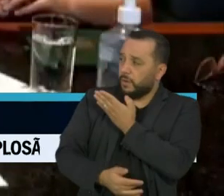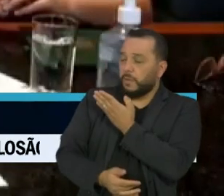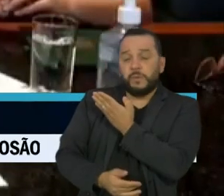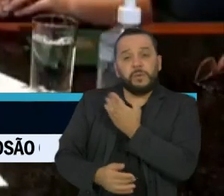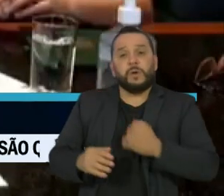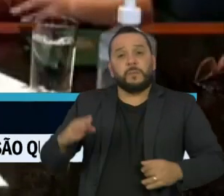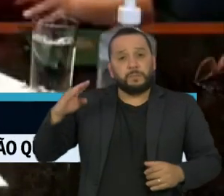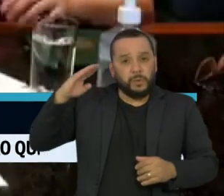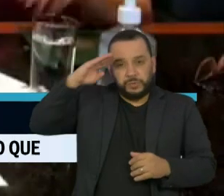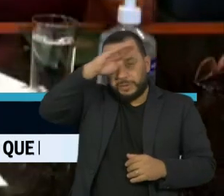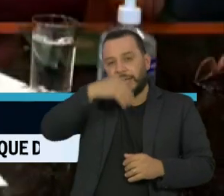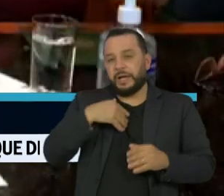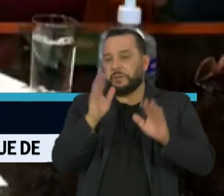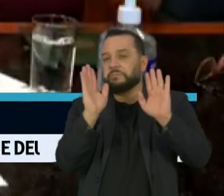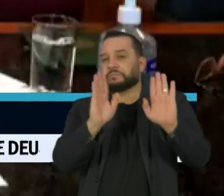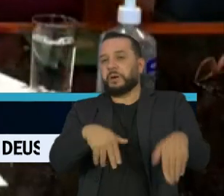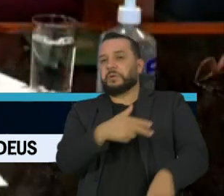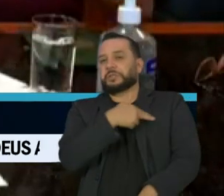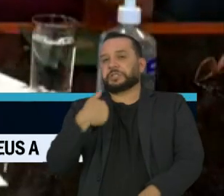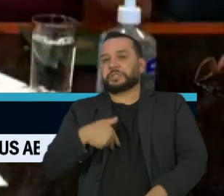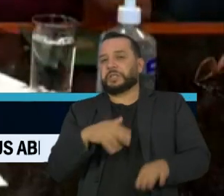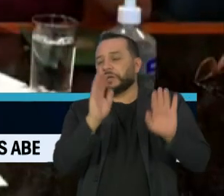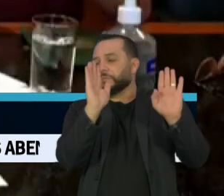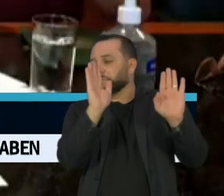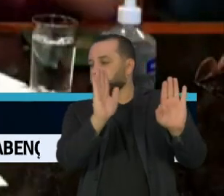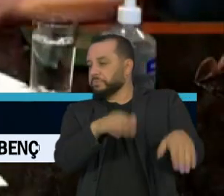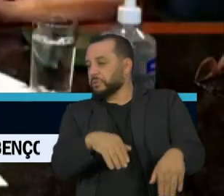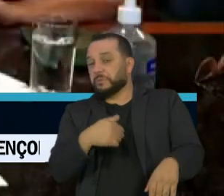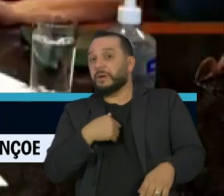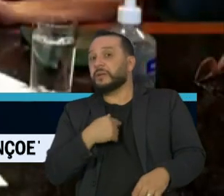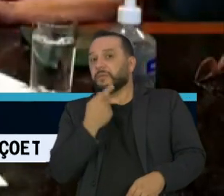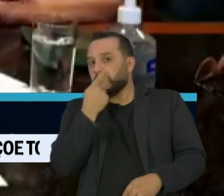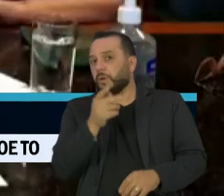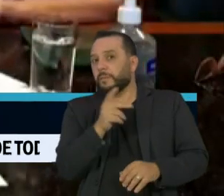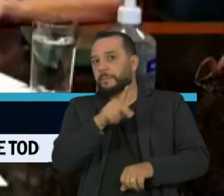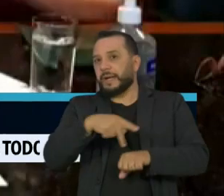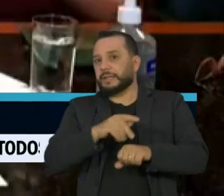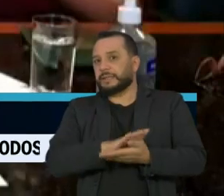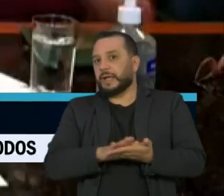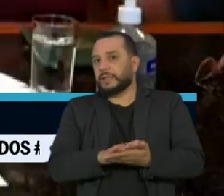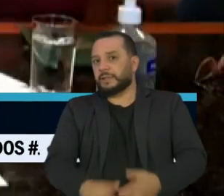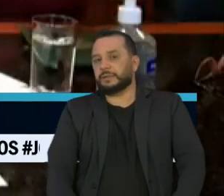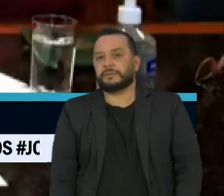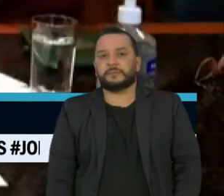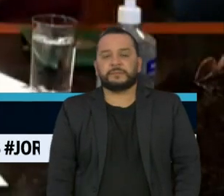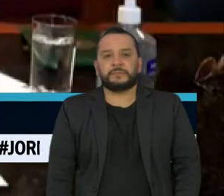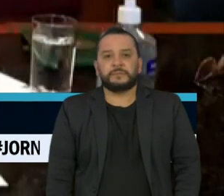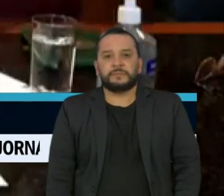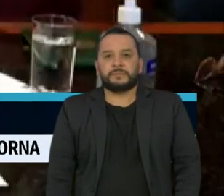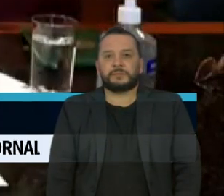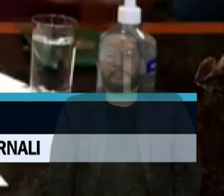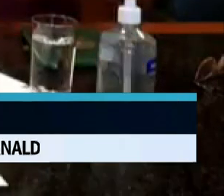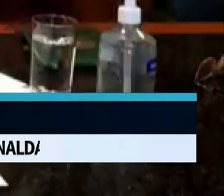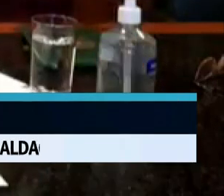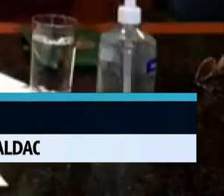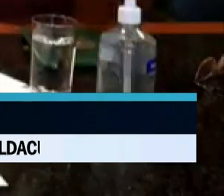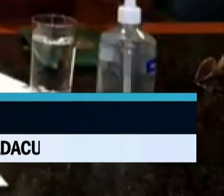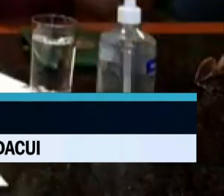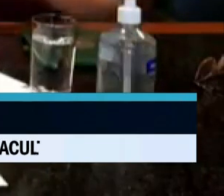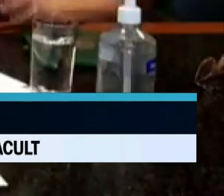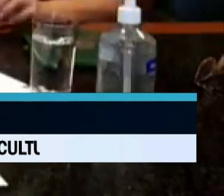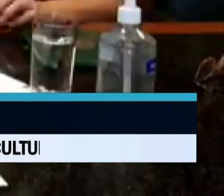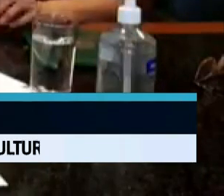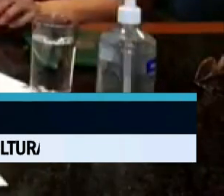Bolsonaro desdenhou do projeto chinês, mesmo sem citar o país Nós entramos naquele consórcio lá de Oxford